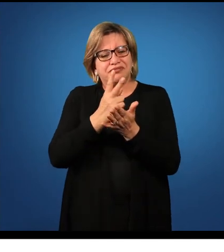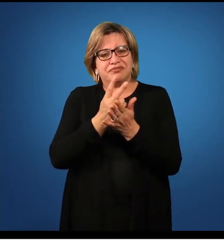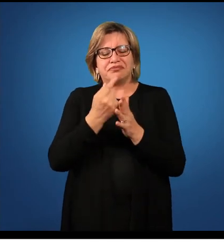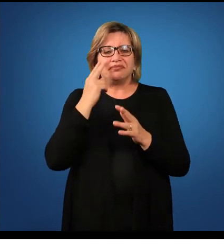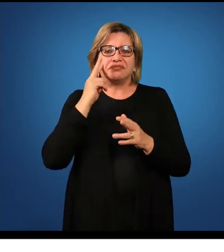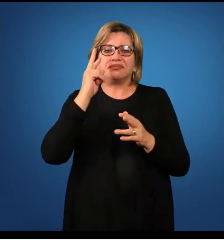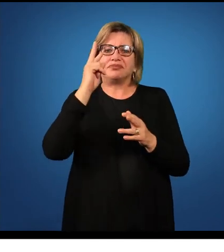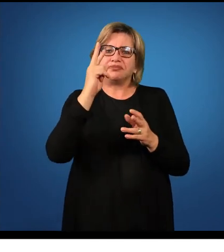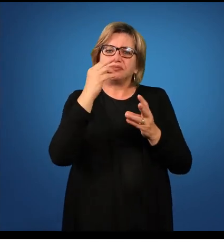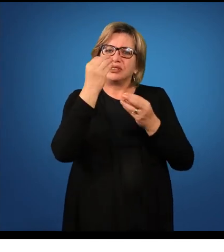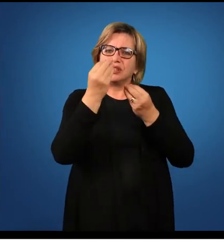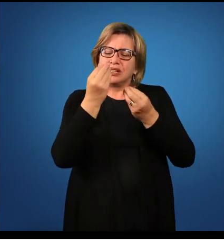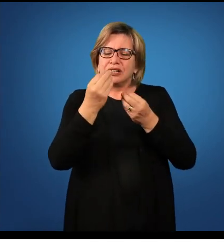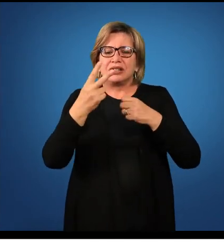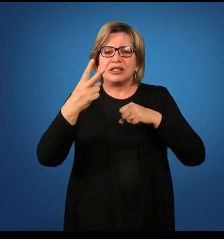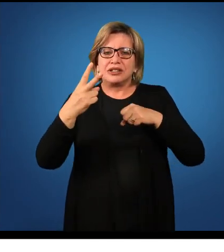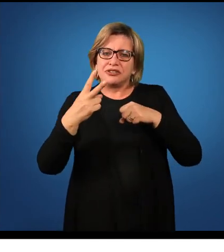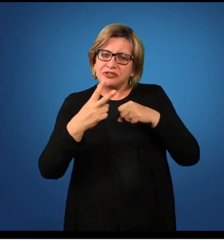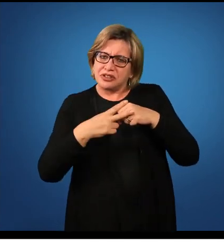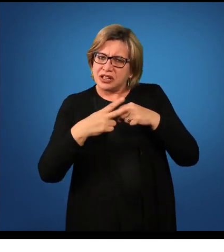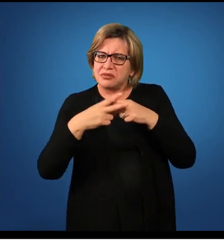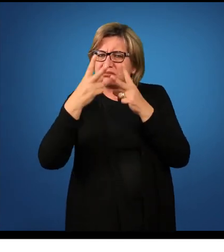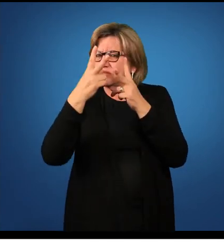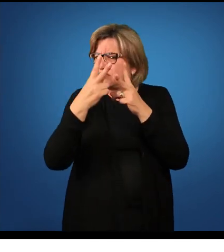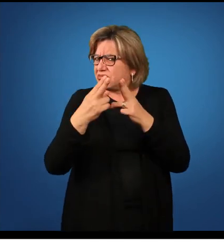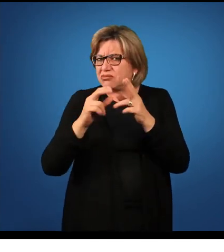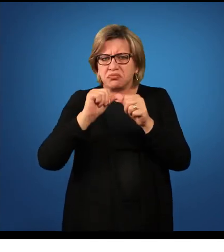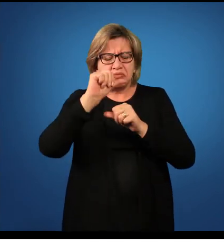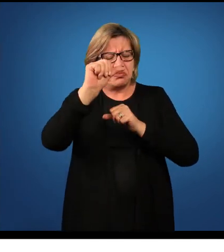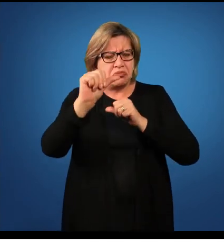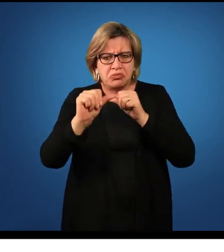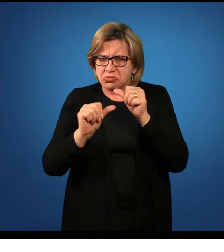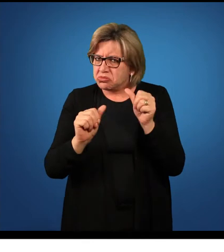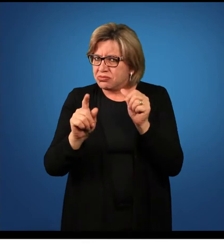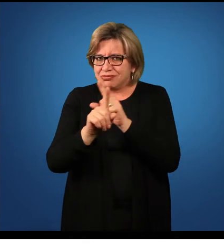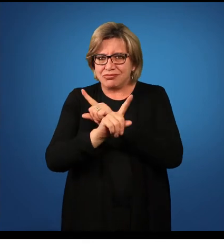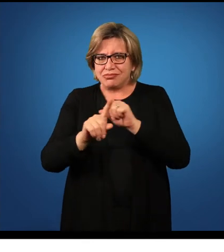modifica, o verbo continuou no mesmo tempo, não leram,